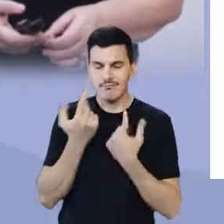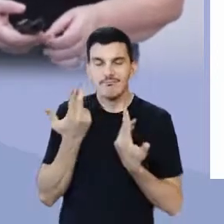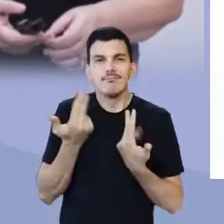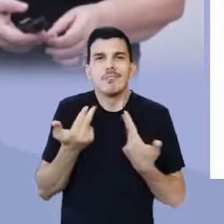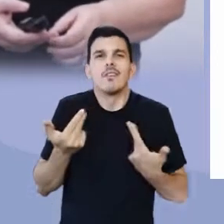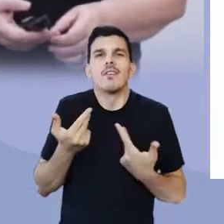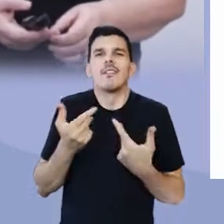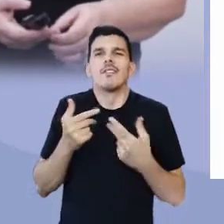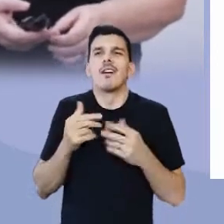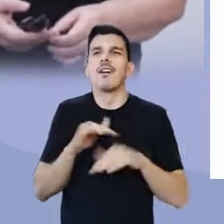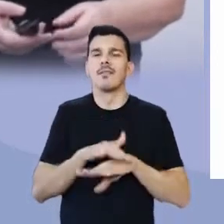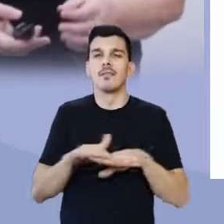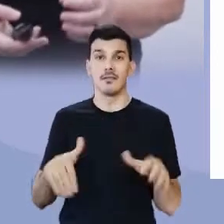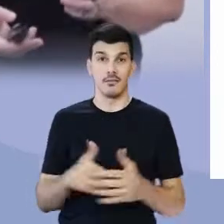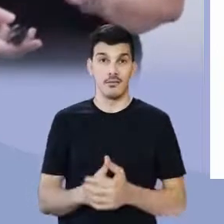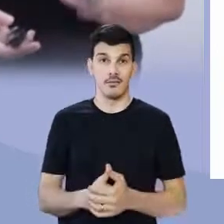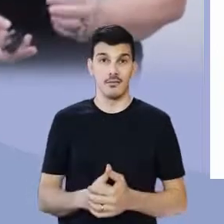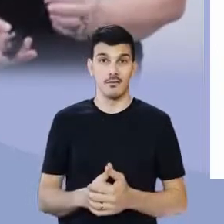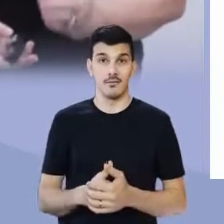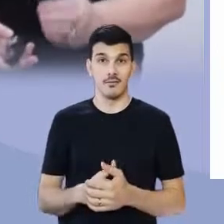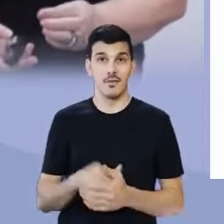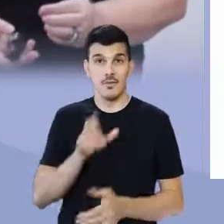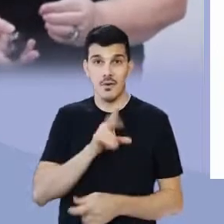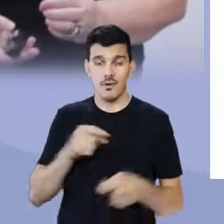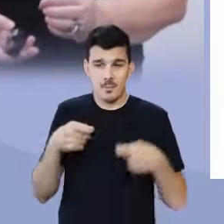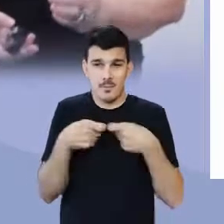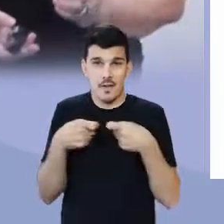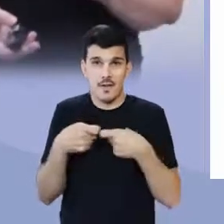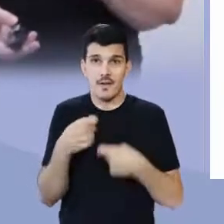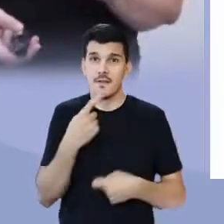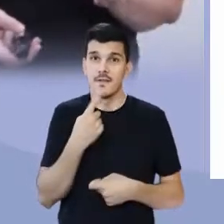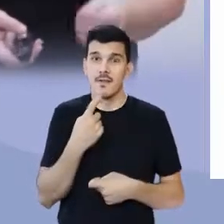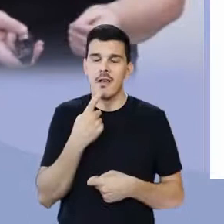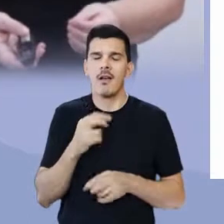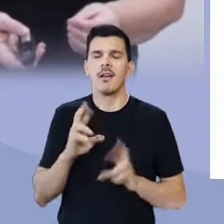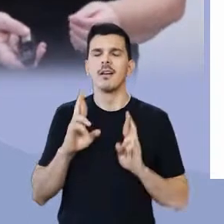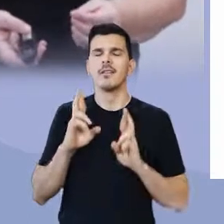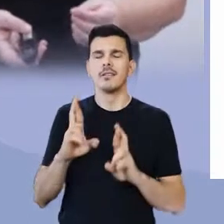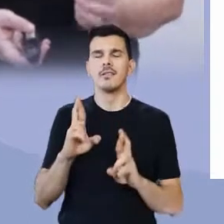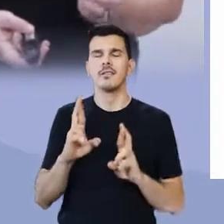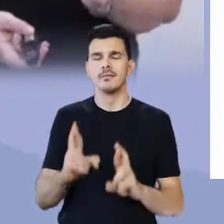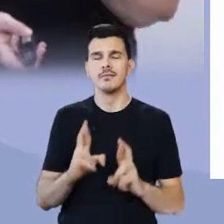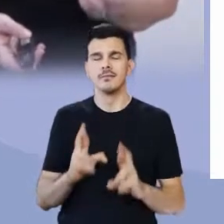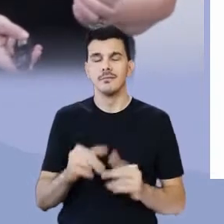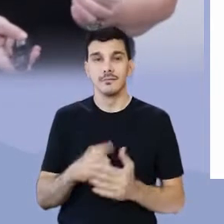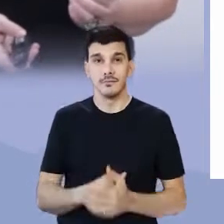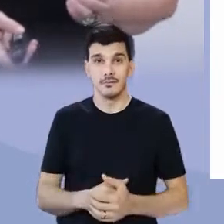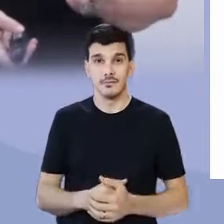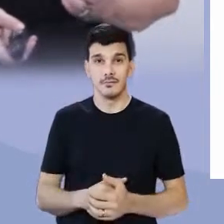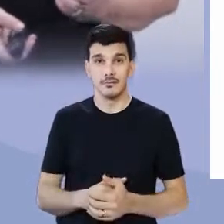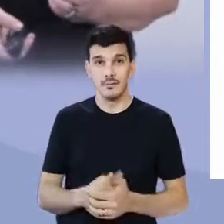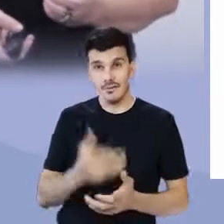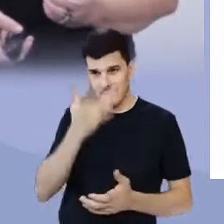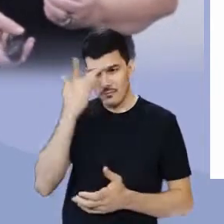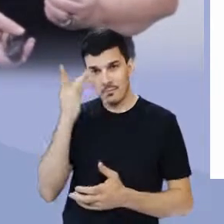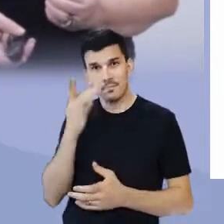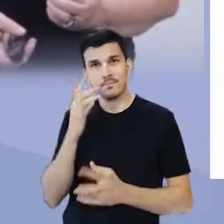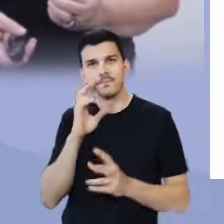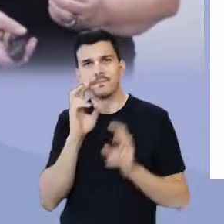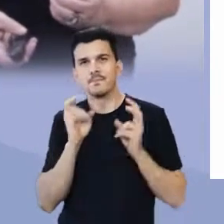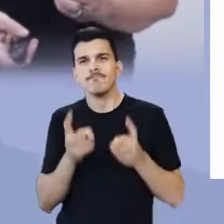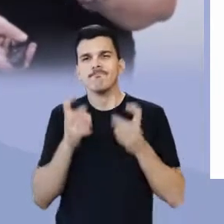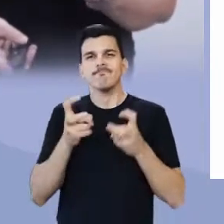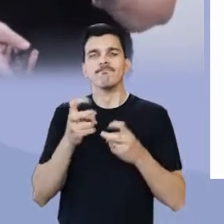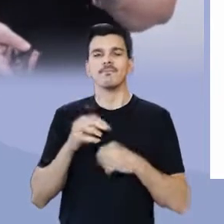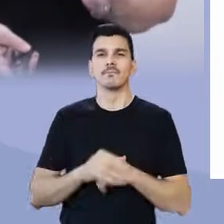foi. Colocam meias vermelhas na expectativa de que alguém as identifique.